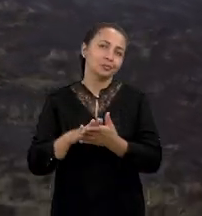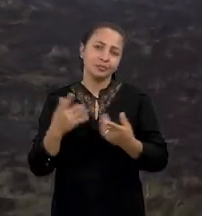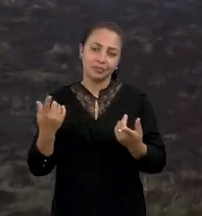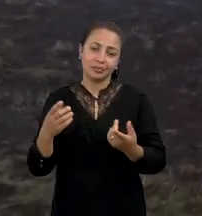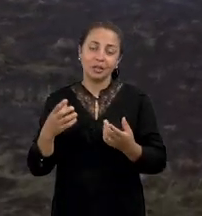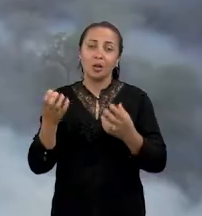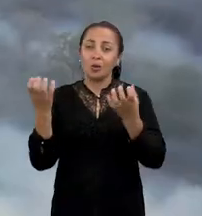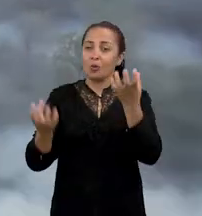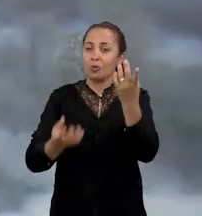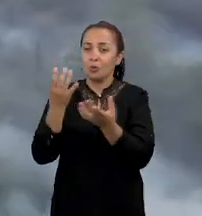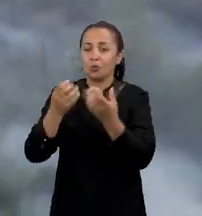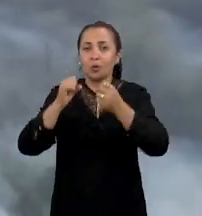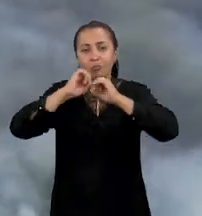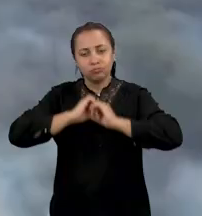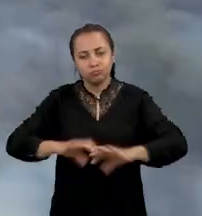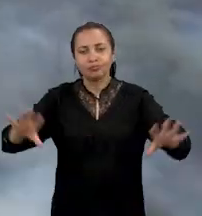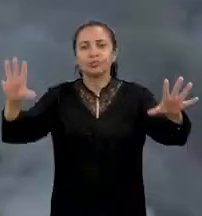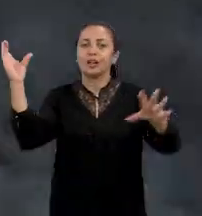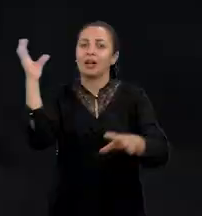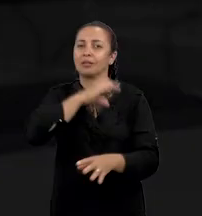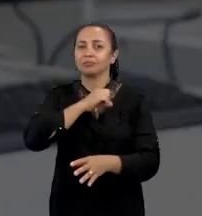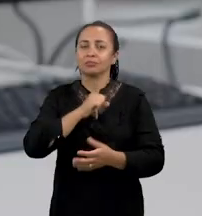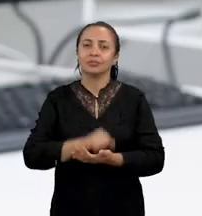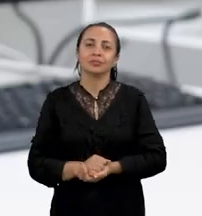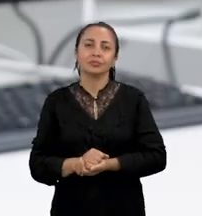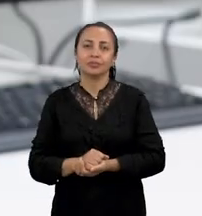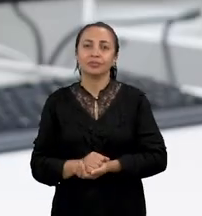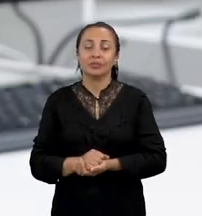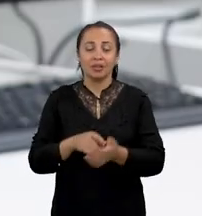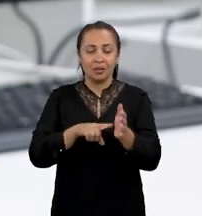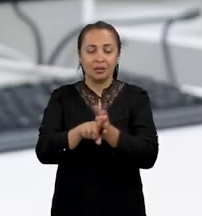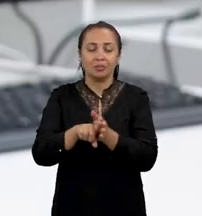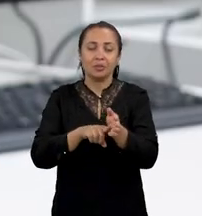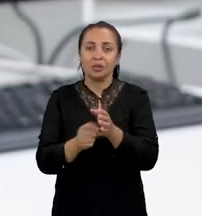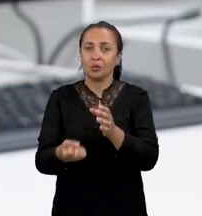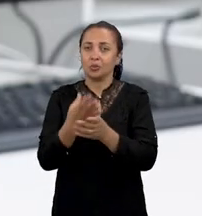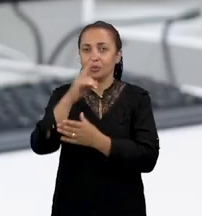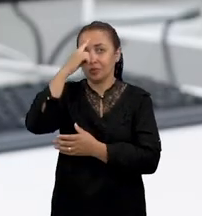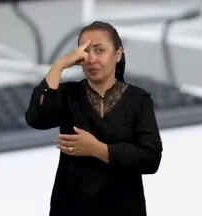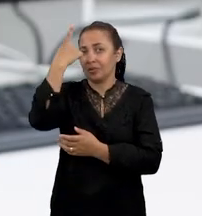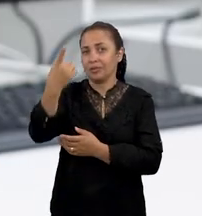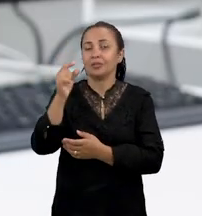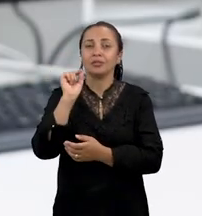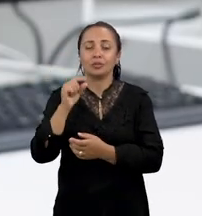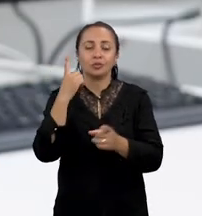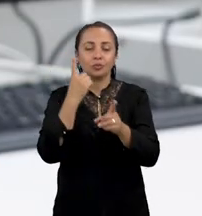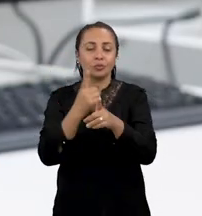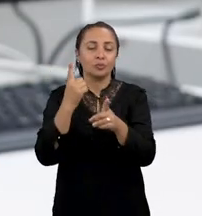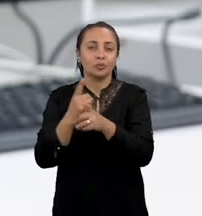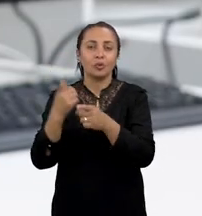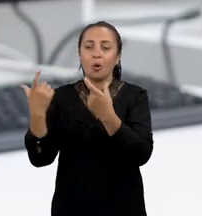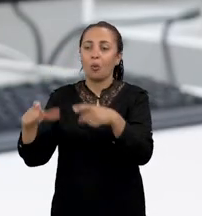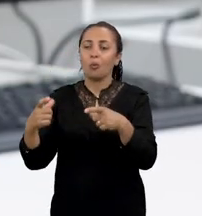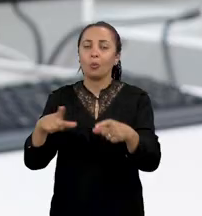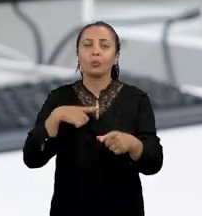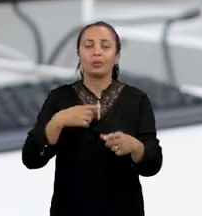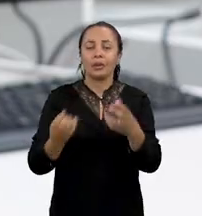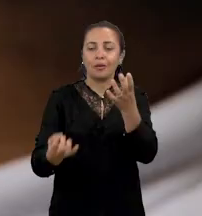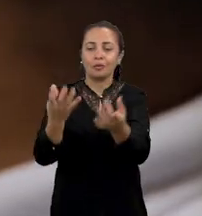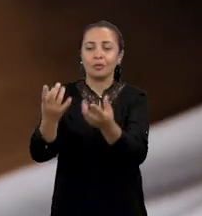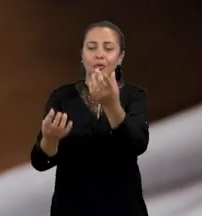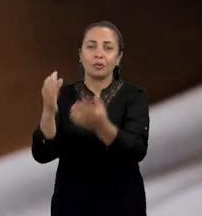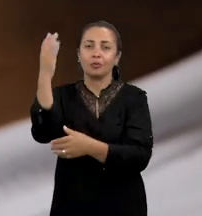o fogo espalha rapidamente. A pesquisa, ela partiu da ideia de detectar os incêndios